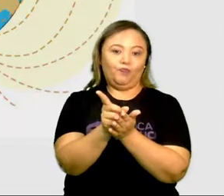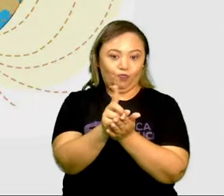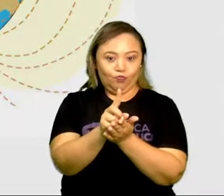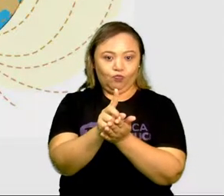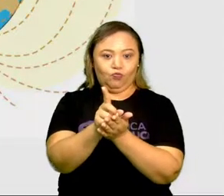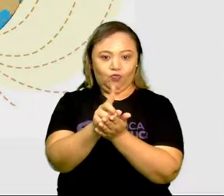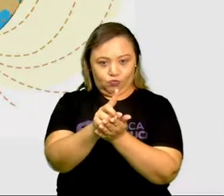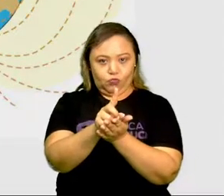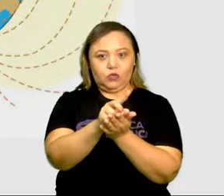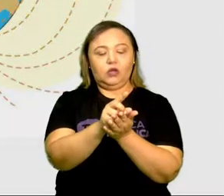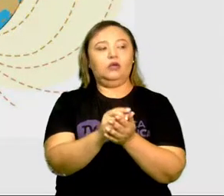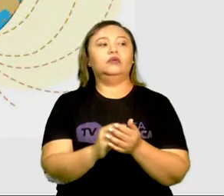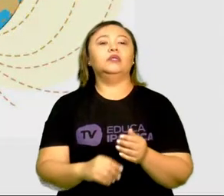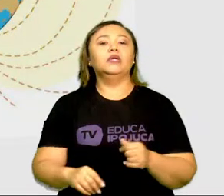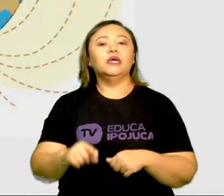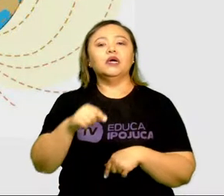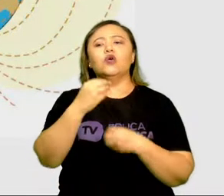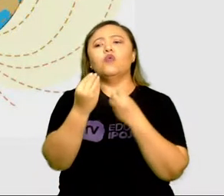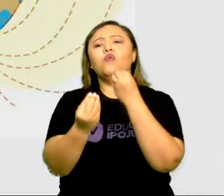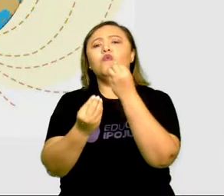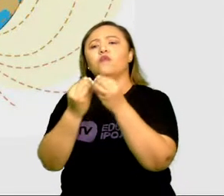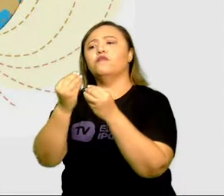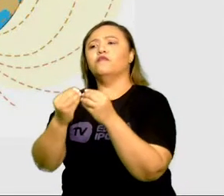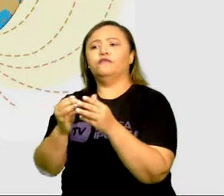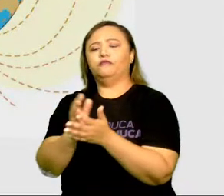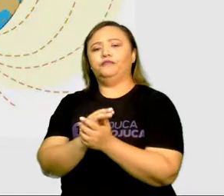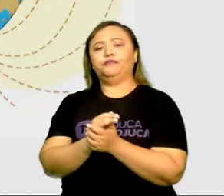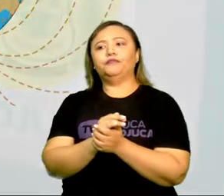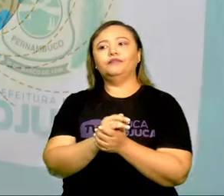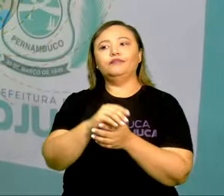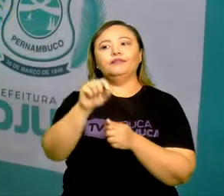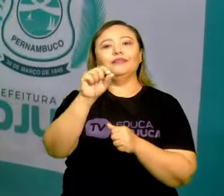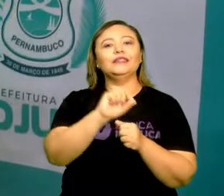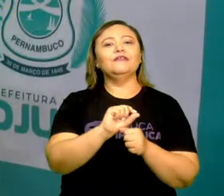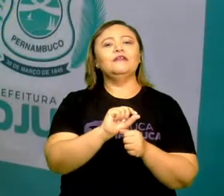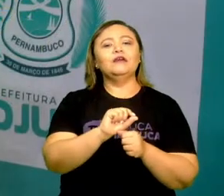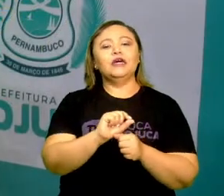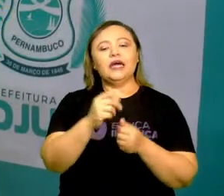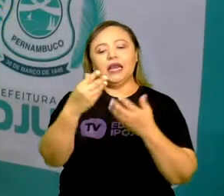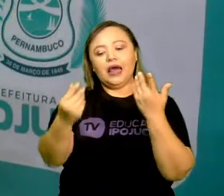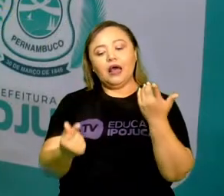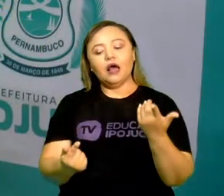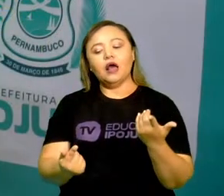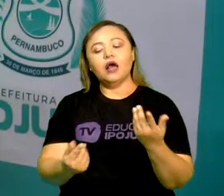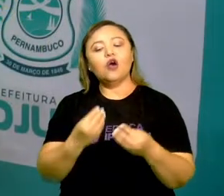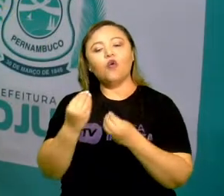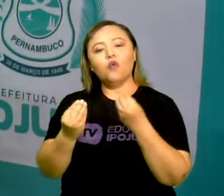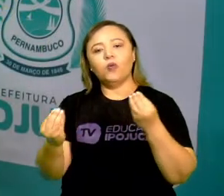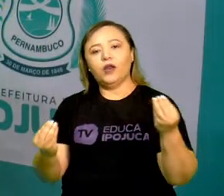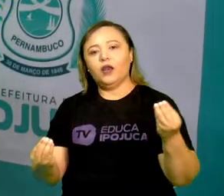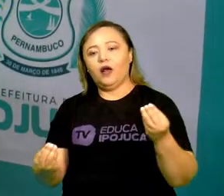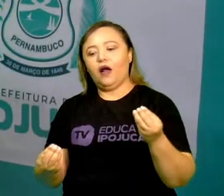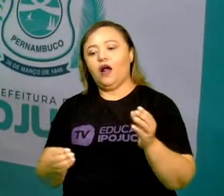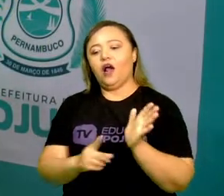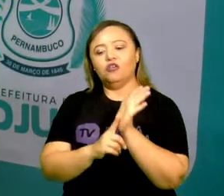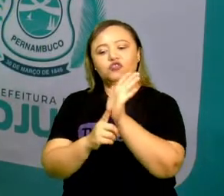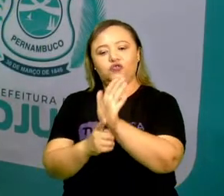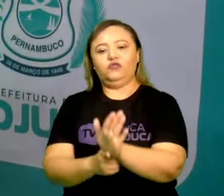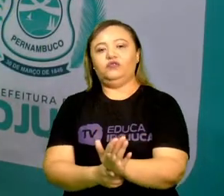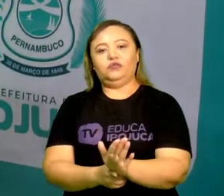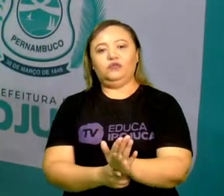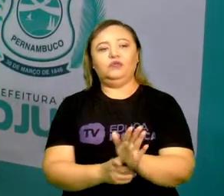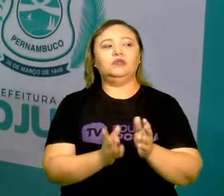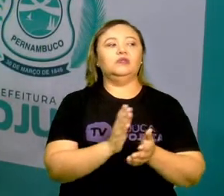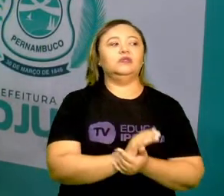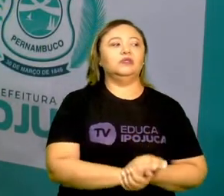navios. Como é que funciona a bússola? A gente viu como funciona o GPS, né? E a bússola, como é que funciona?